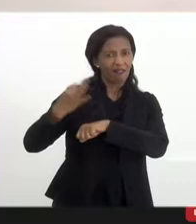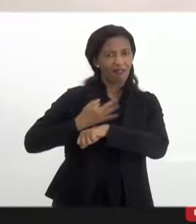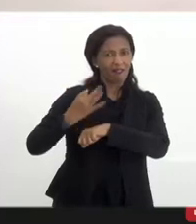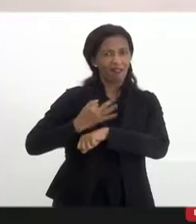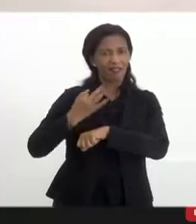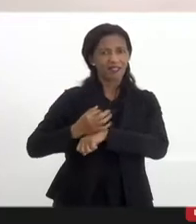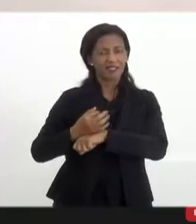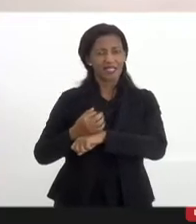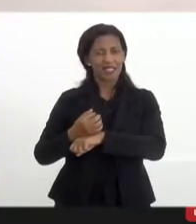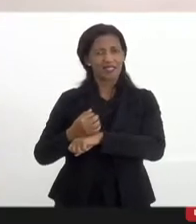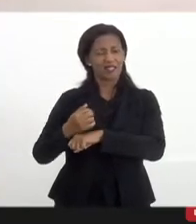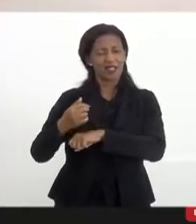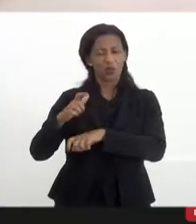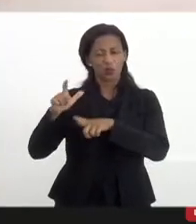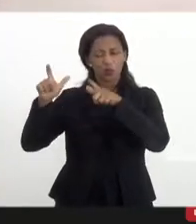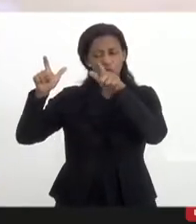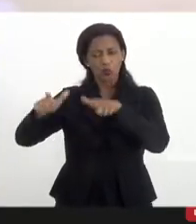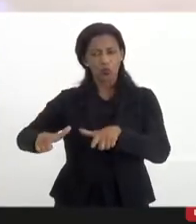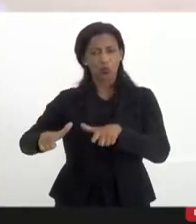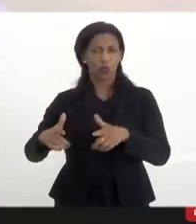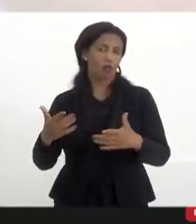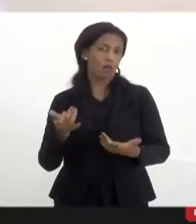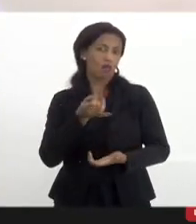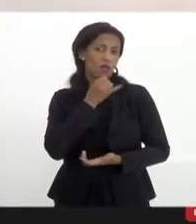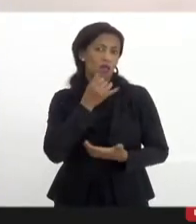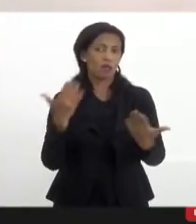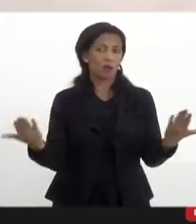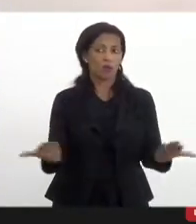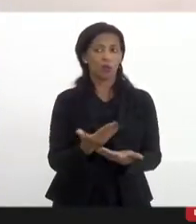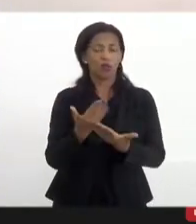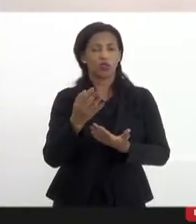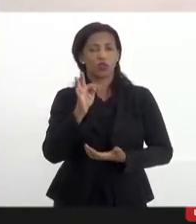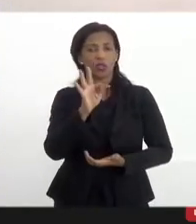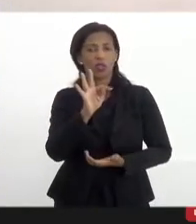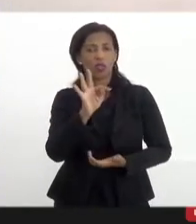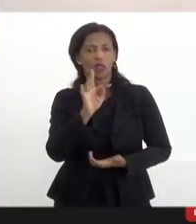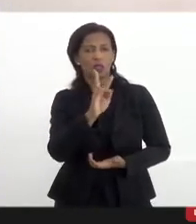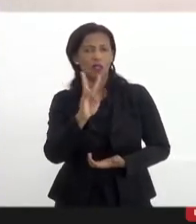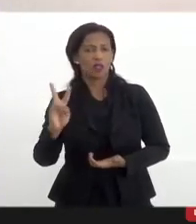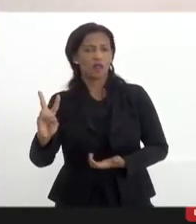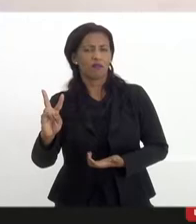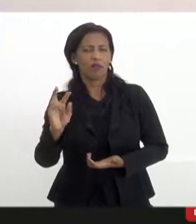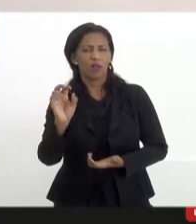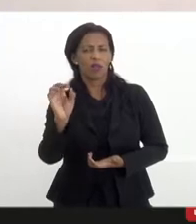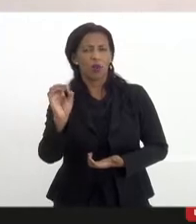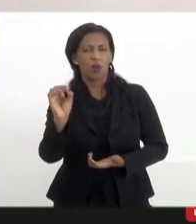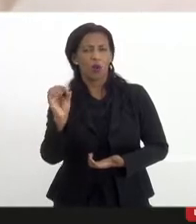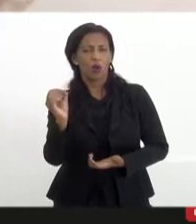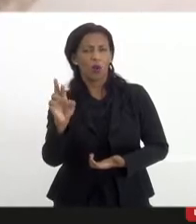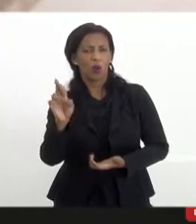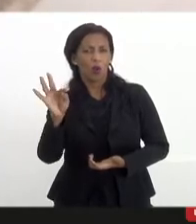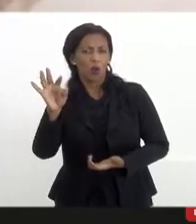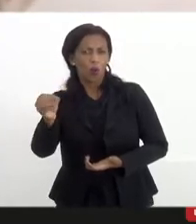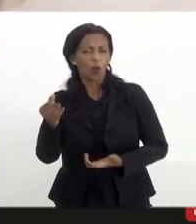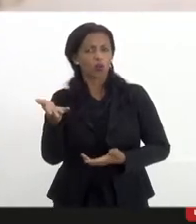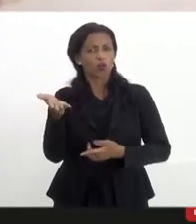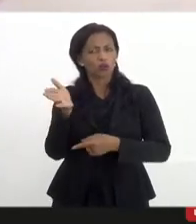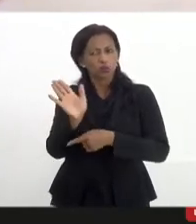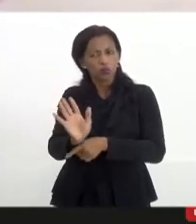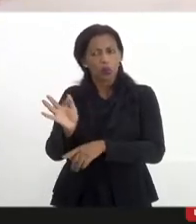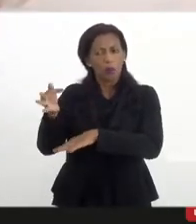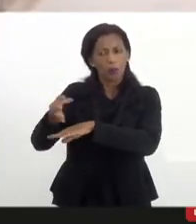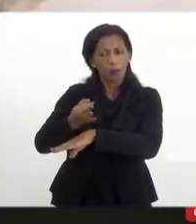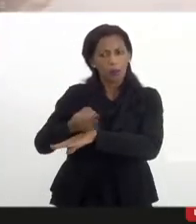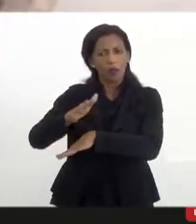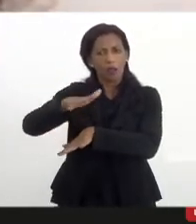territórios, como o caso hoje, por exemplo, da TV Horto, que contribui ativamente para a resistência do